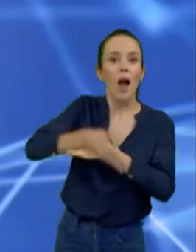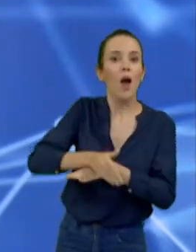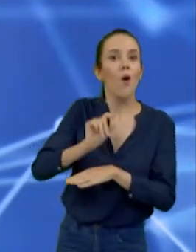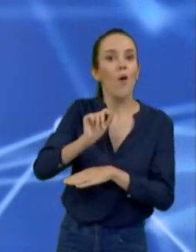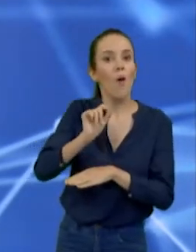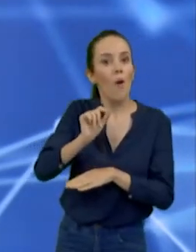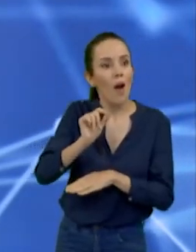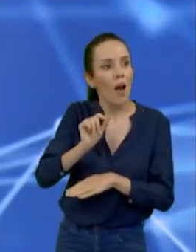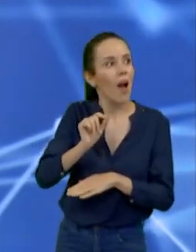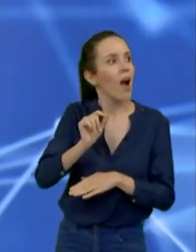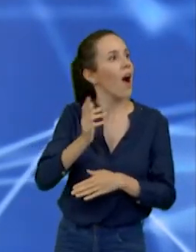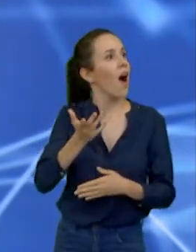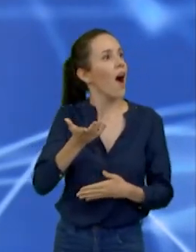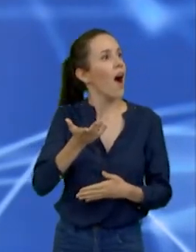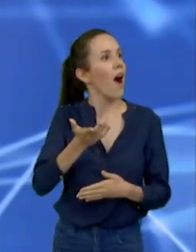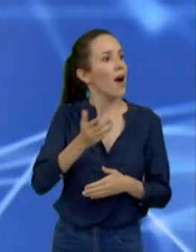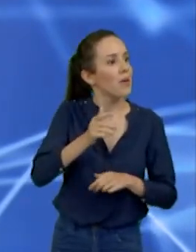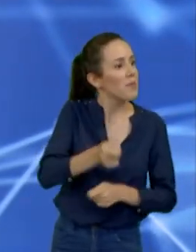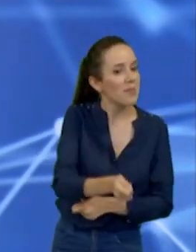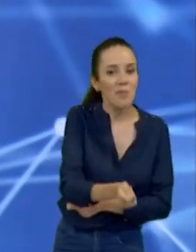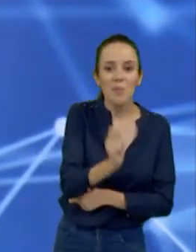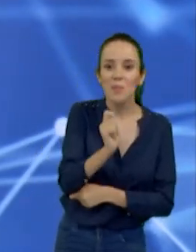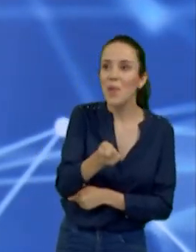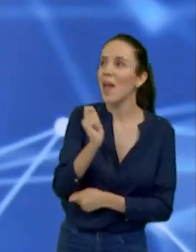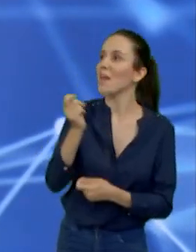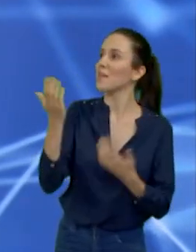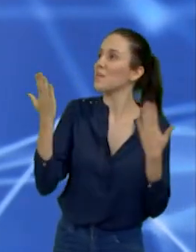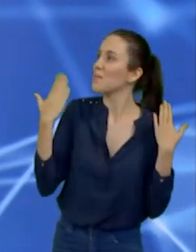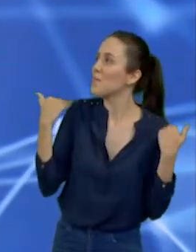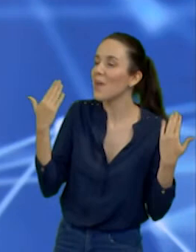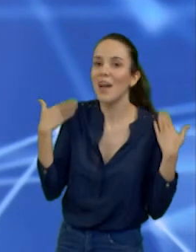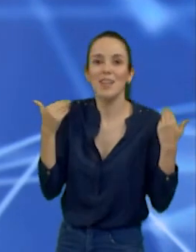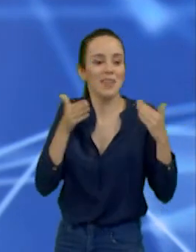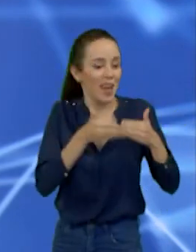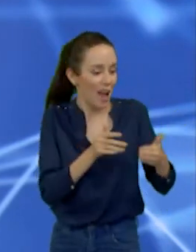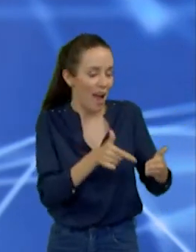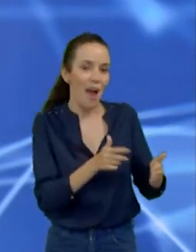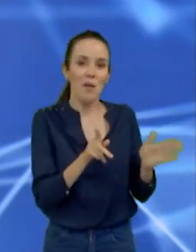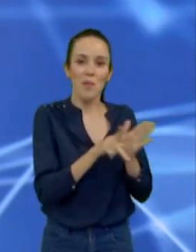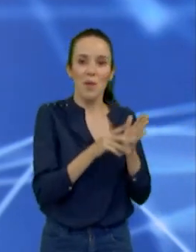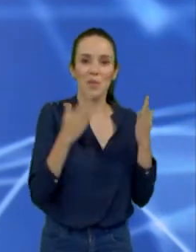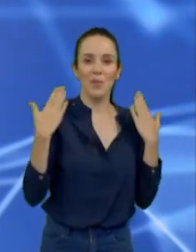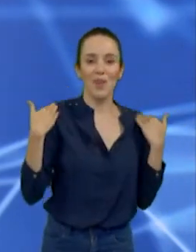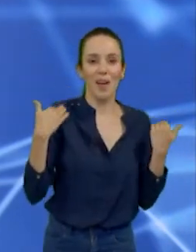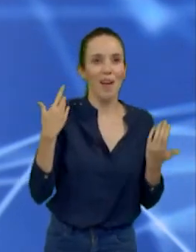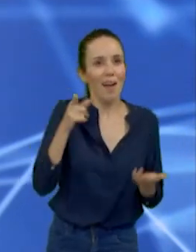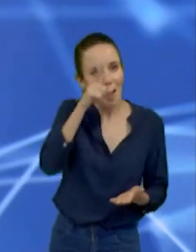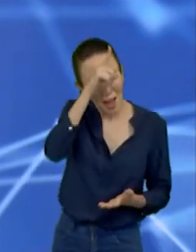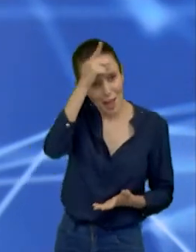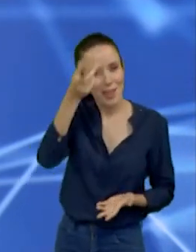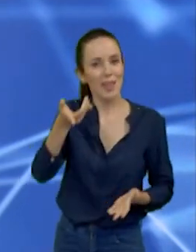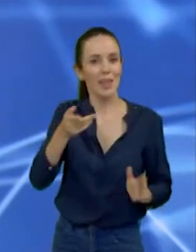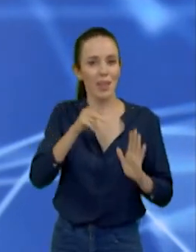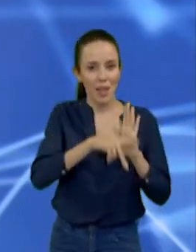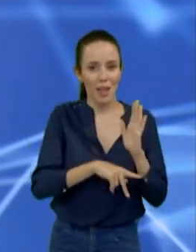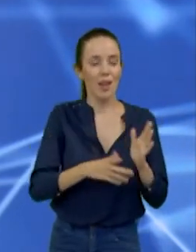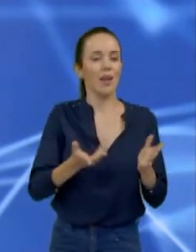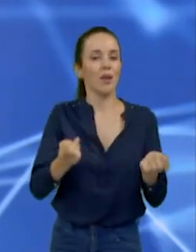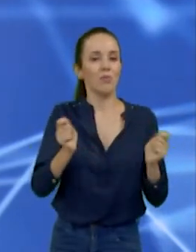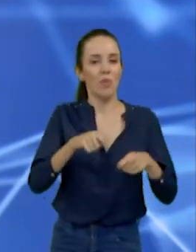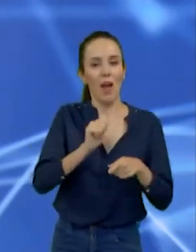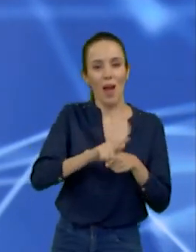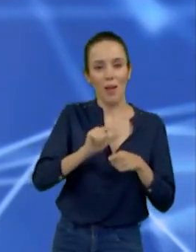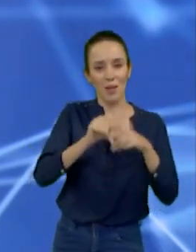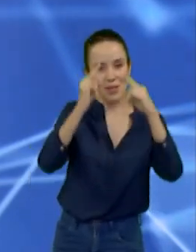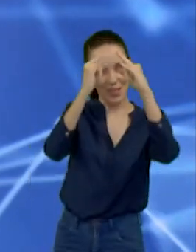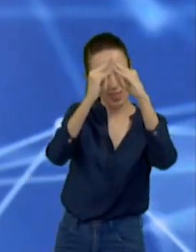náutico e de mergulho, além dos passeios. A gente é construção de uma área de evento fixa para evitar o aluguel de tendas, toda